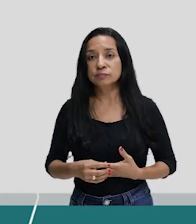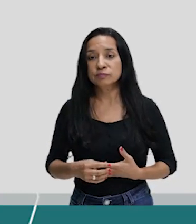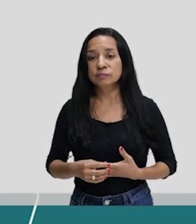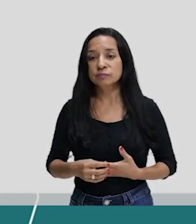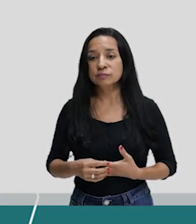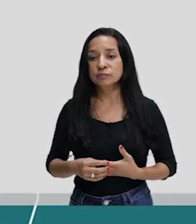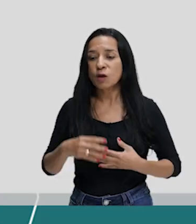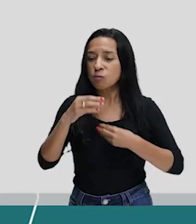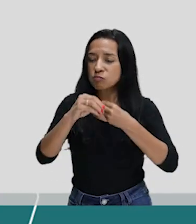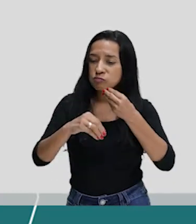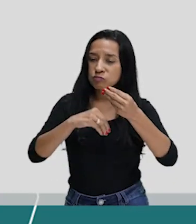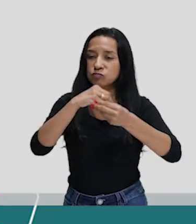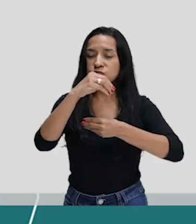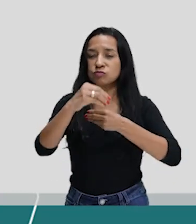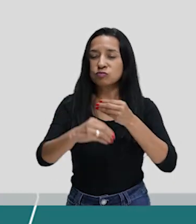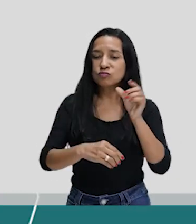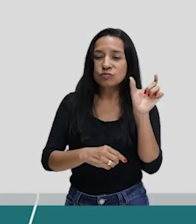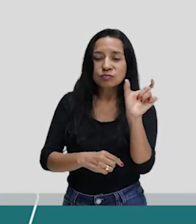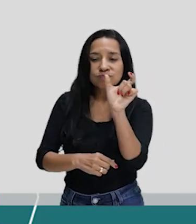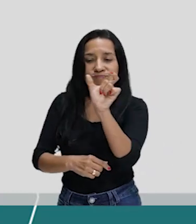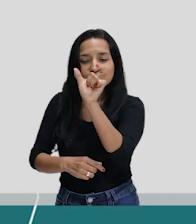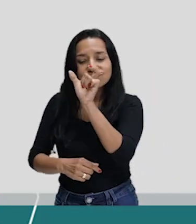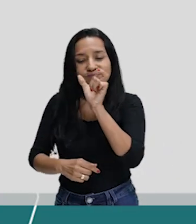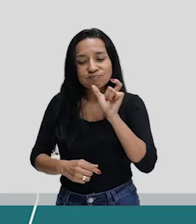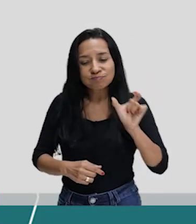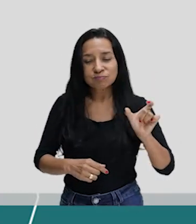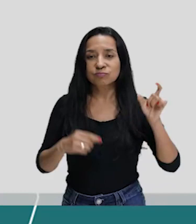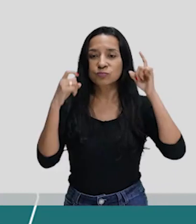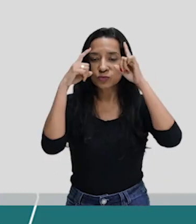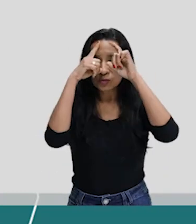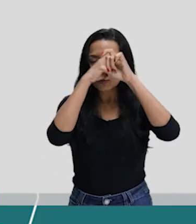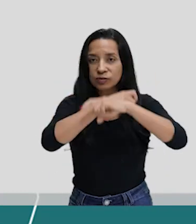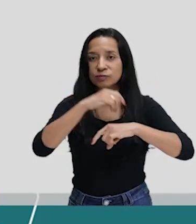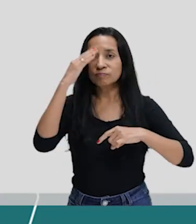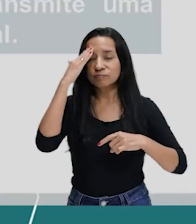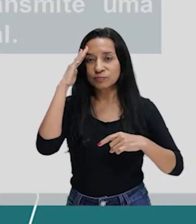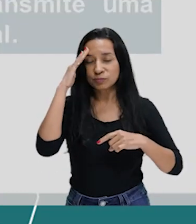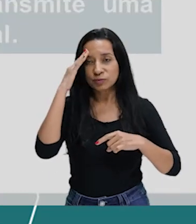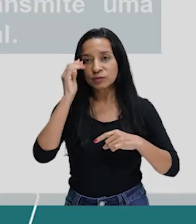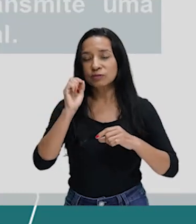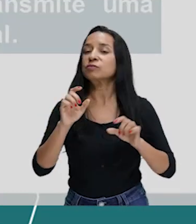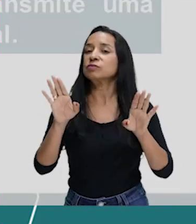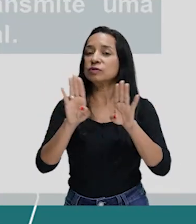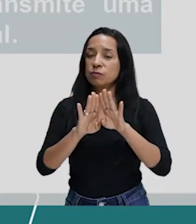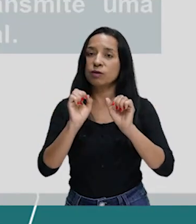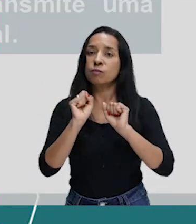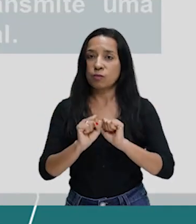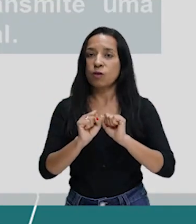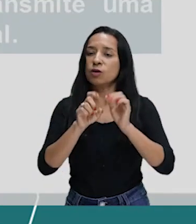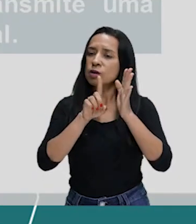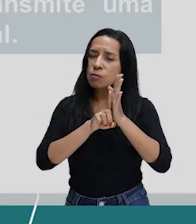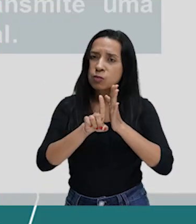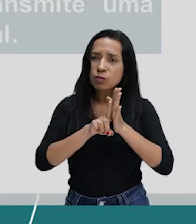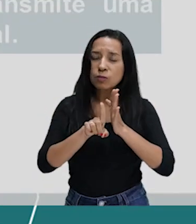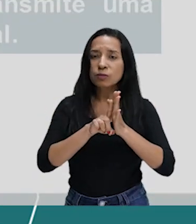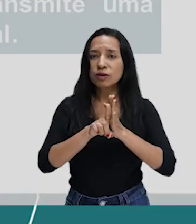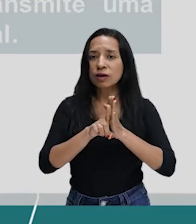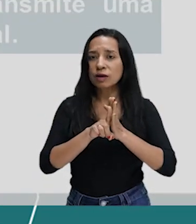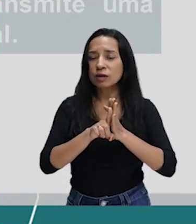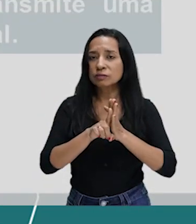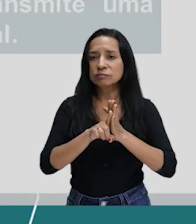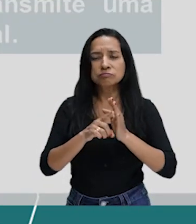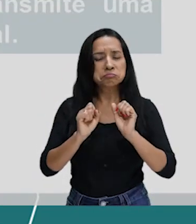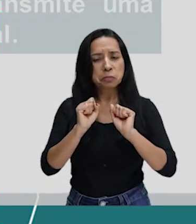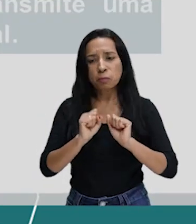Esse amontoado de palavras, como eu disse, de difícil entendimento. Que vocês também podem procurar. Não dá para trazer tudo